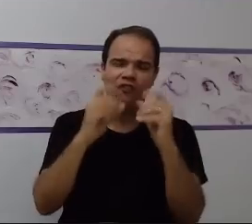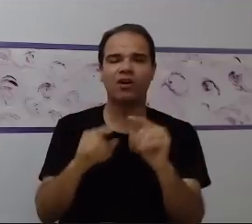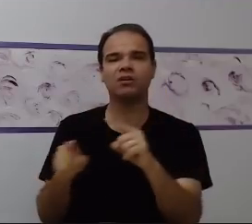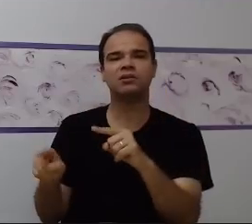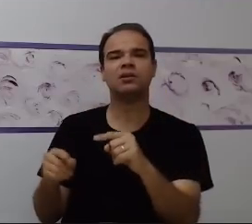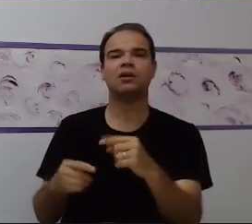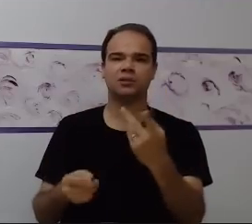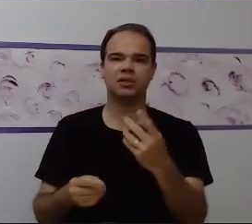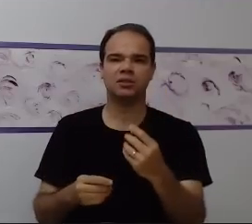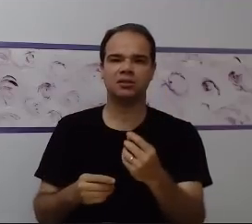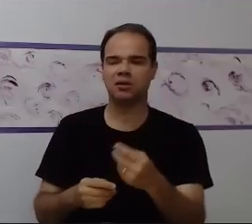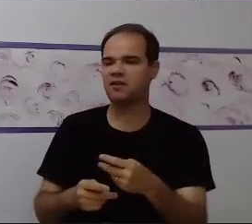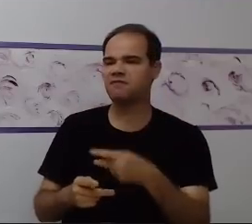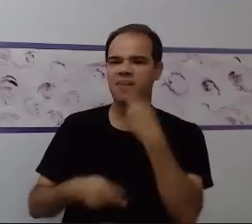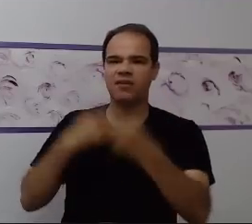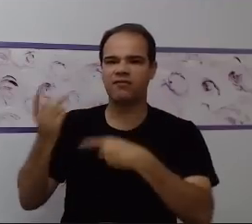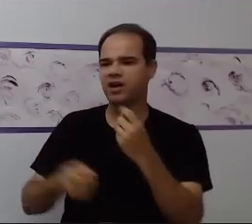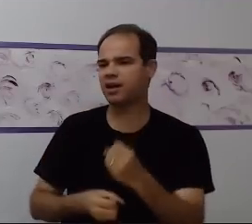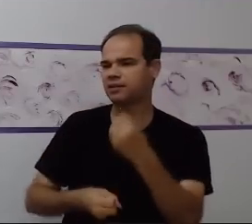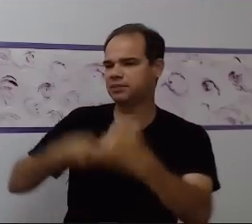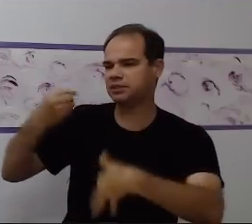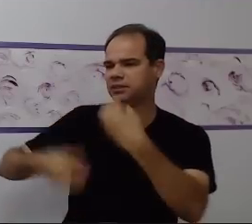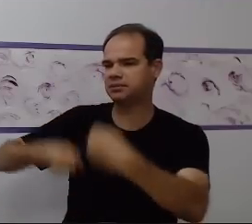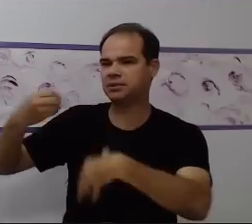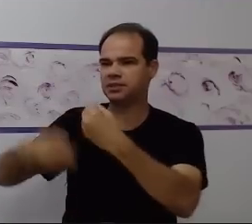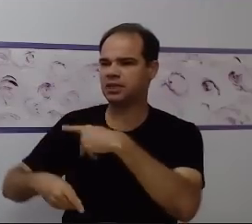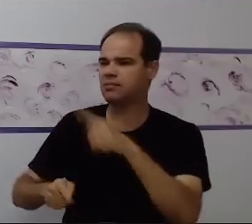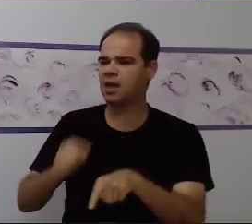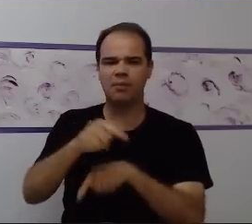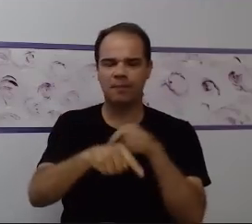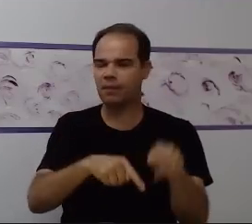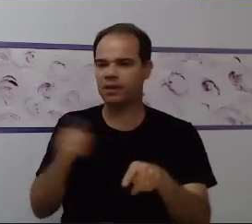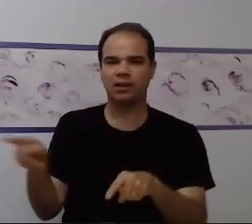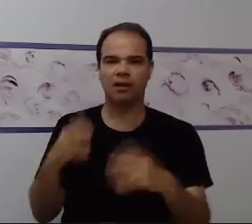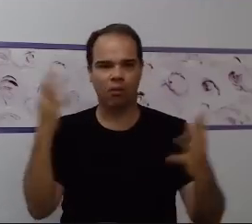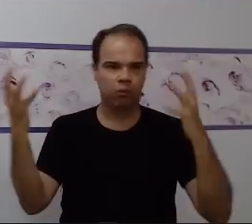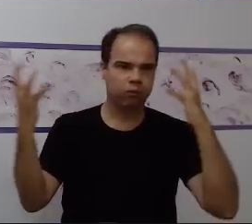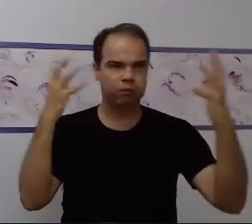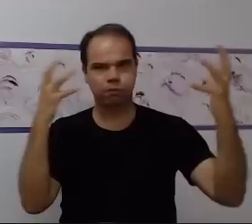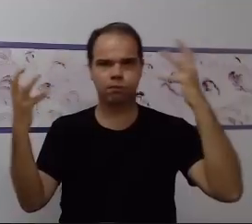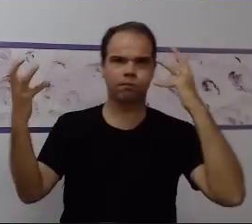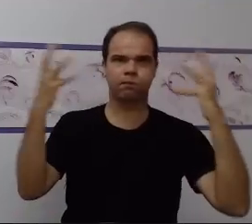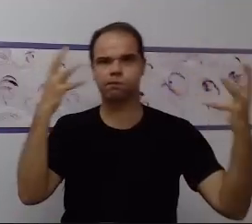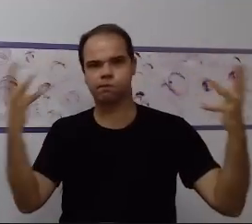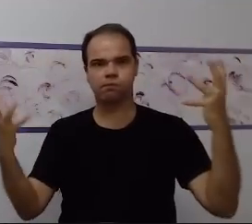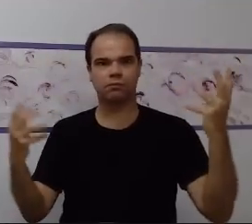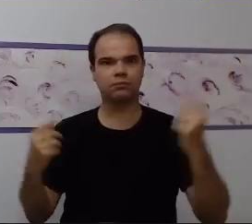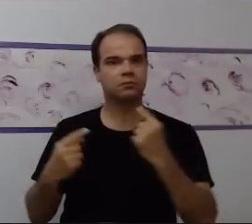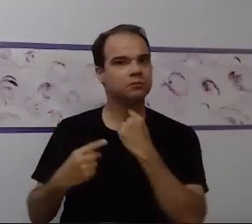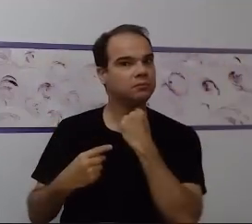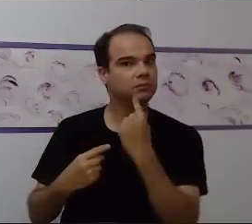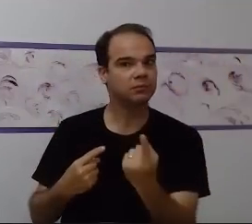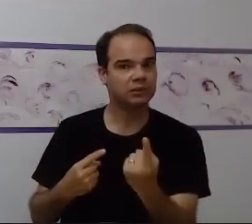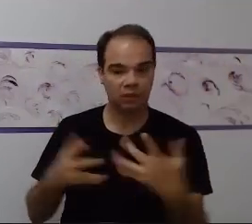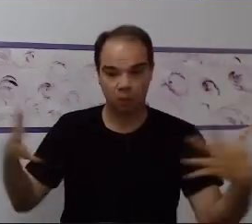mais confusão você gera. E quando você gera confusão no ambiente, quando você gera confusão no indivíduo com